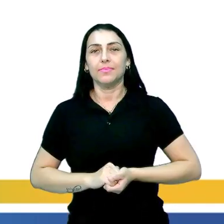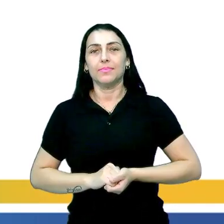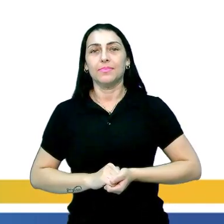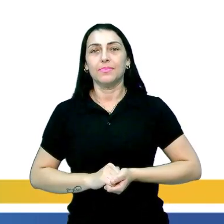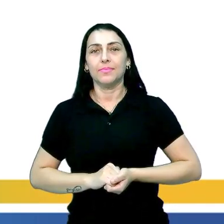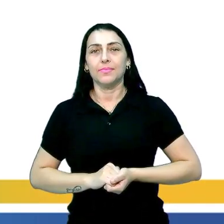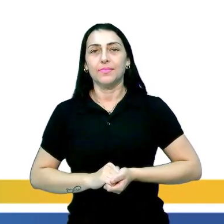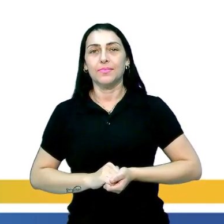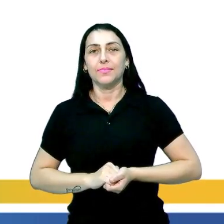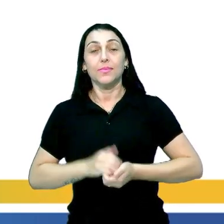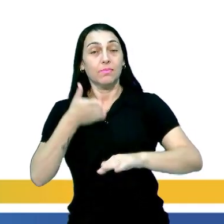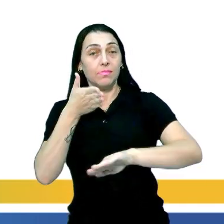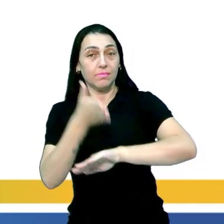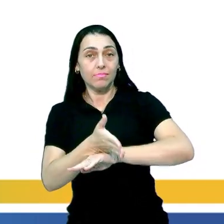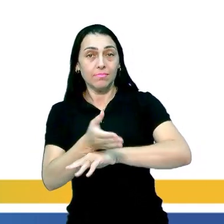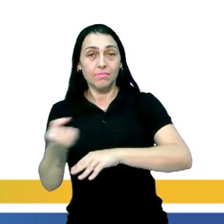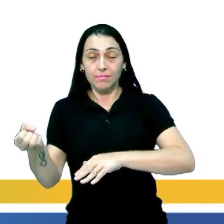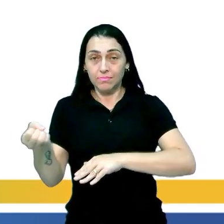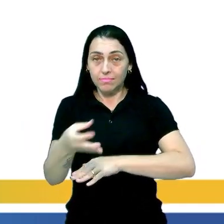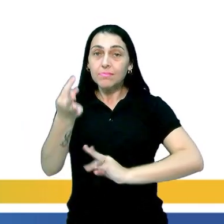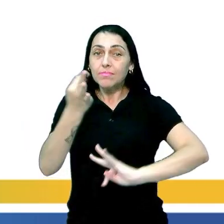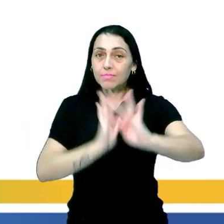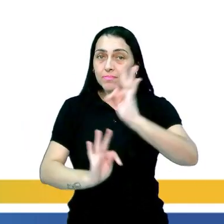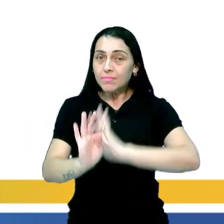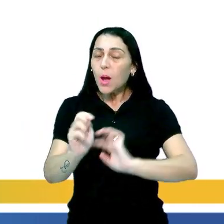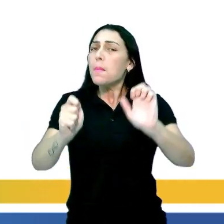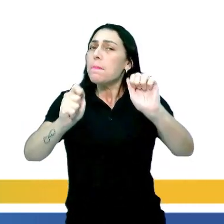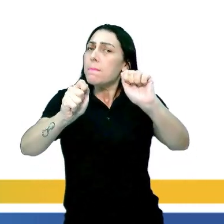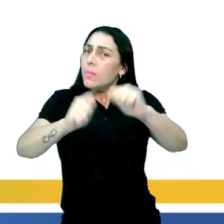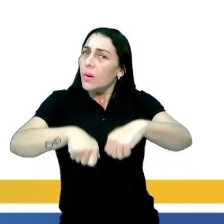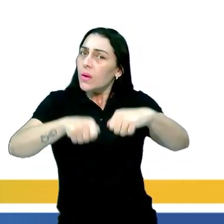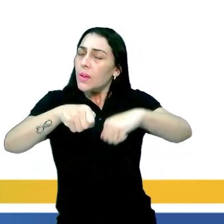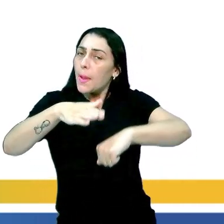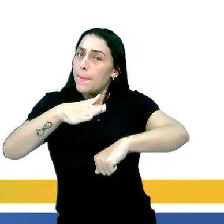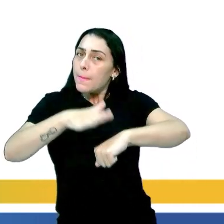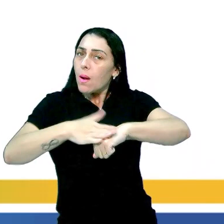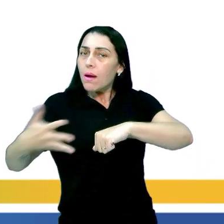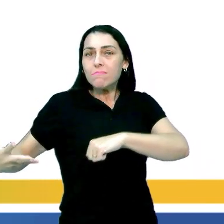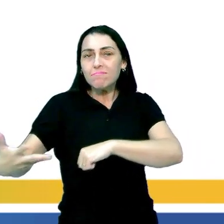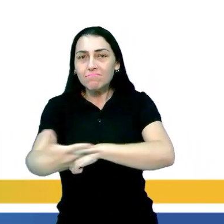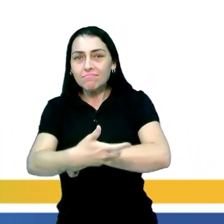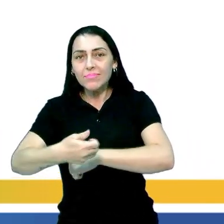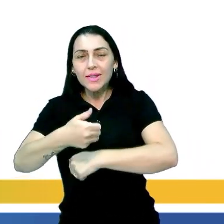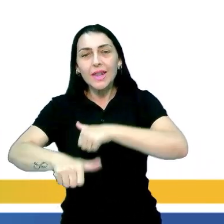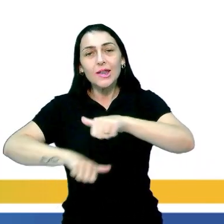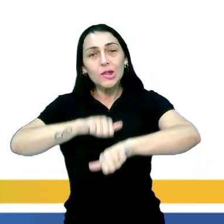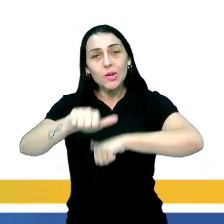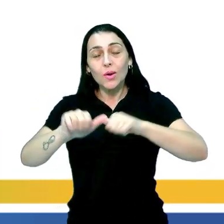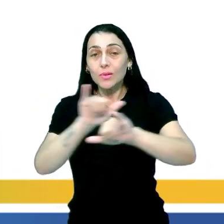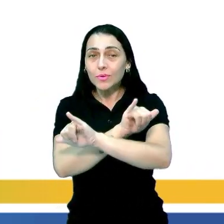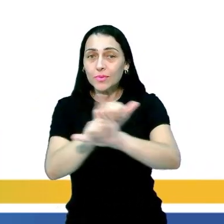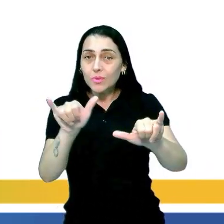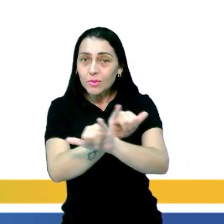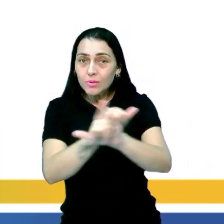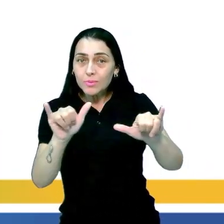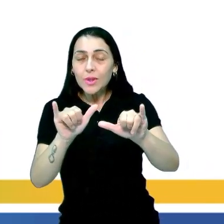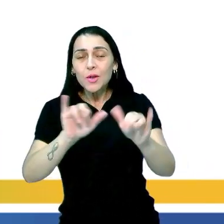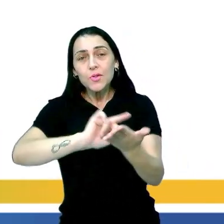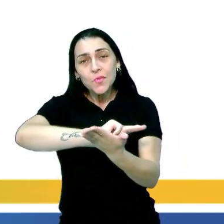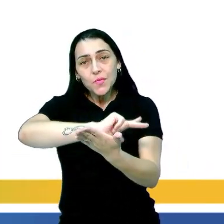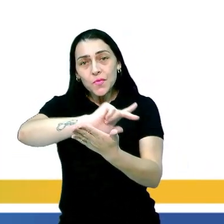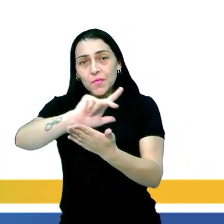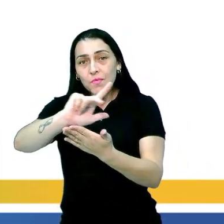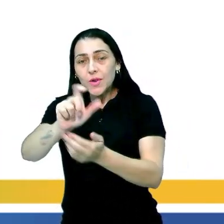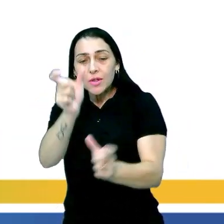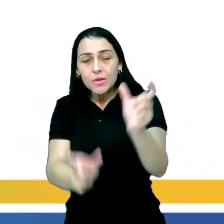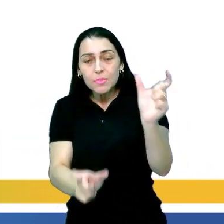O acesso a novas tecnologias possibilitou uma maior fluidez na troca de informações entre diferentes